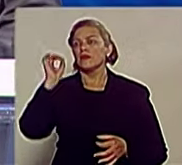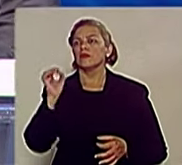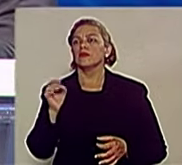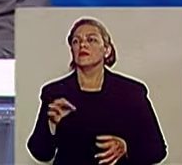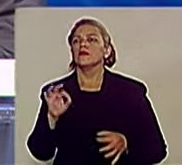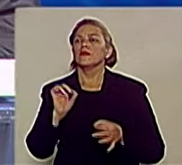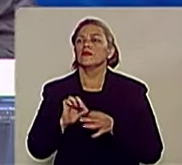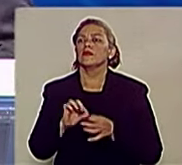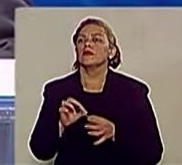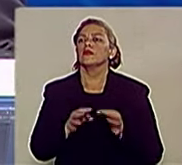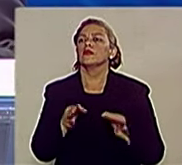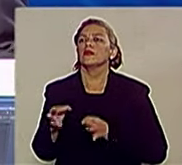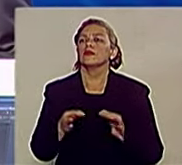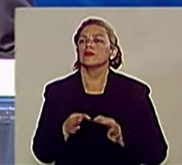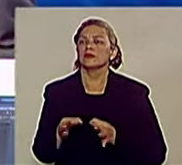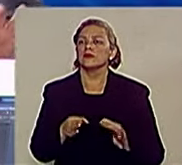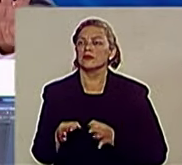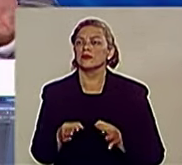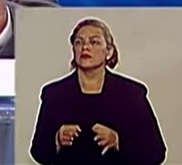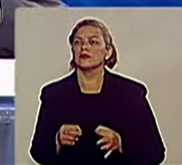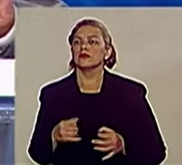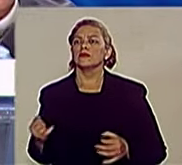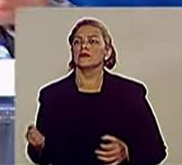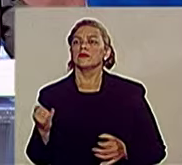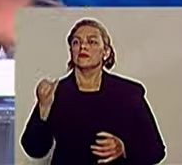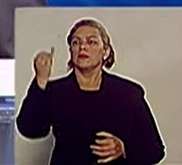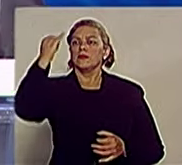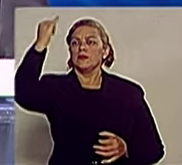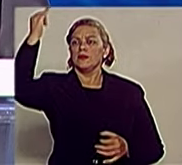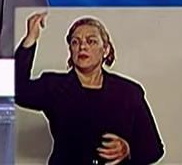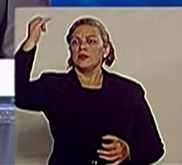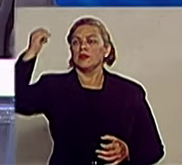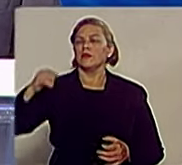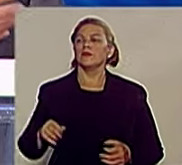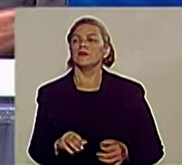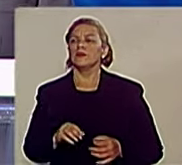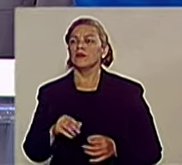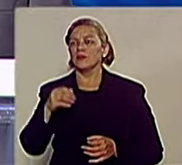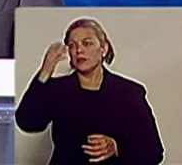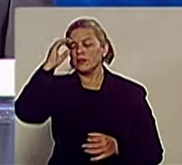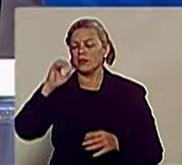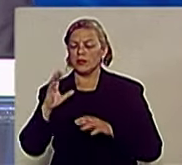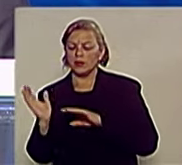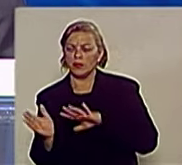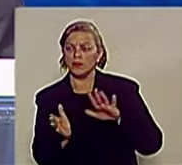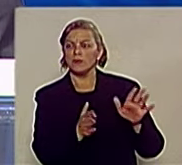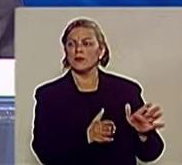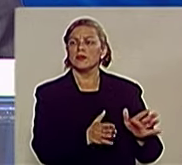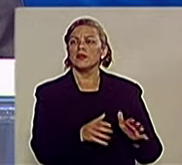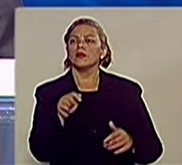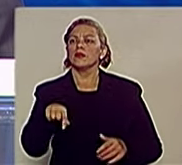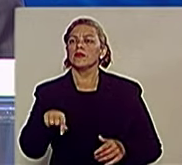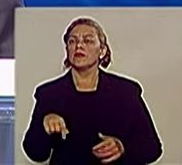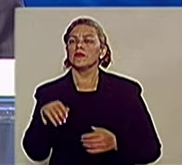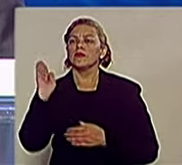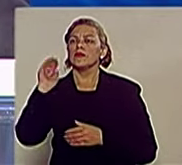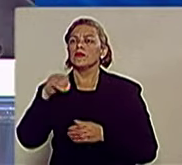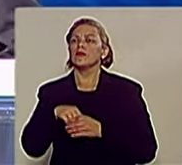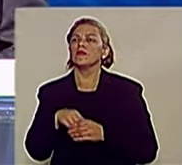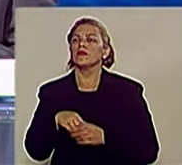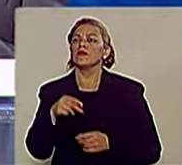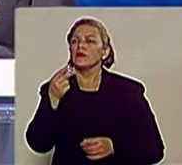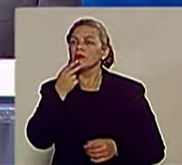a fazer investimentos, a priorizar aqueles que sempre foram colocados de lado. Você veja que tem um candidato aqui que fala de obra desnecessária.